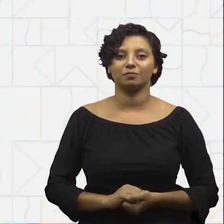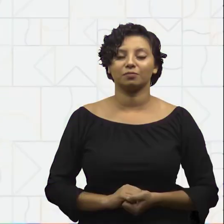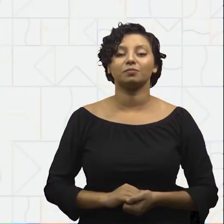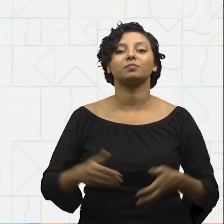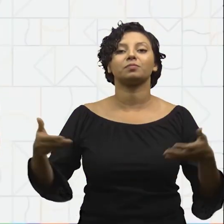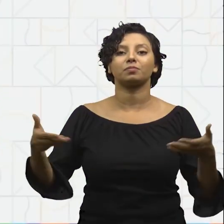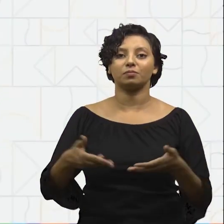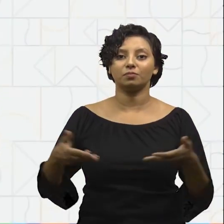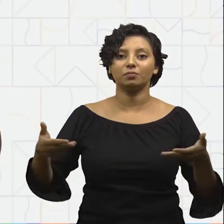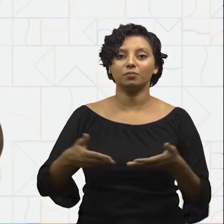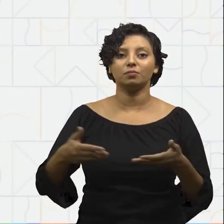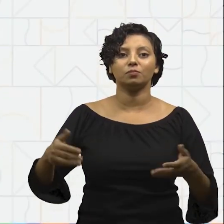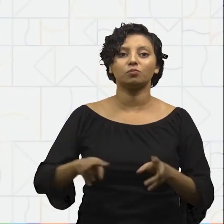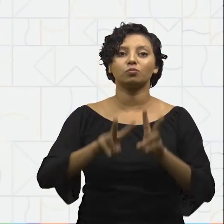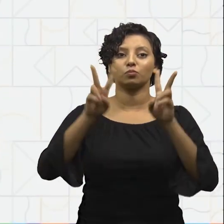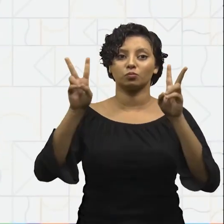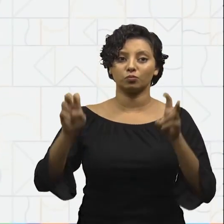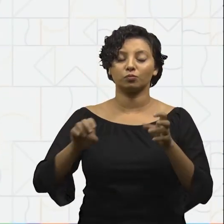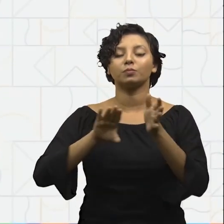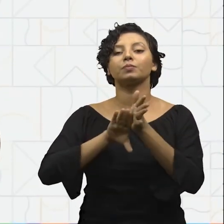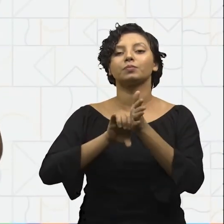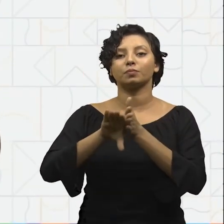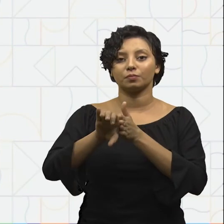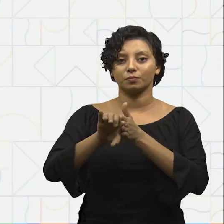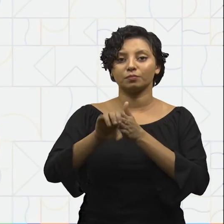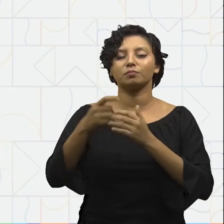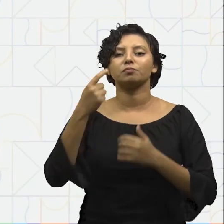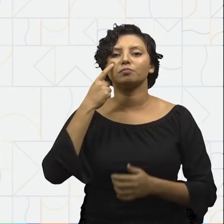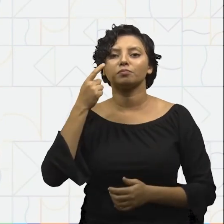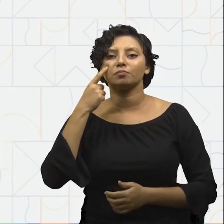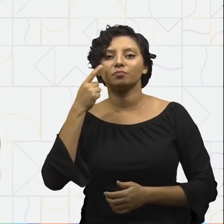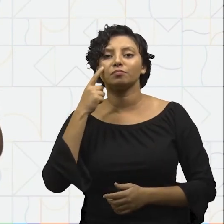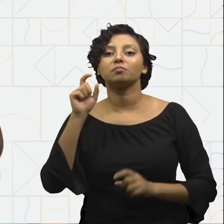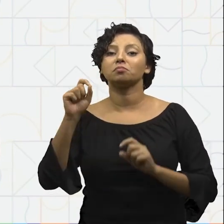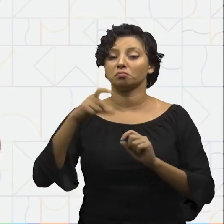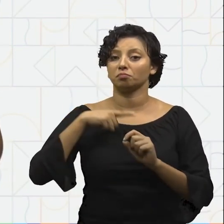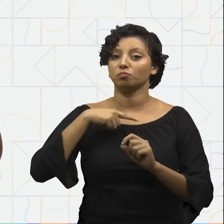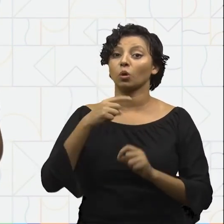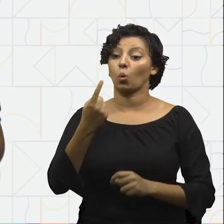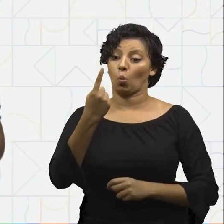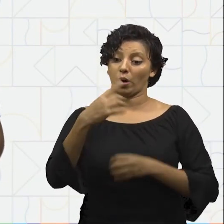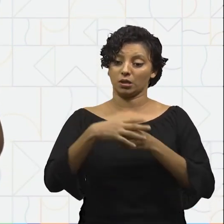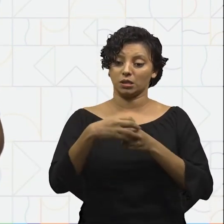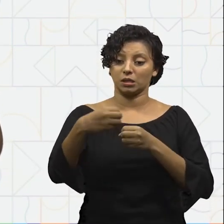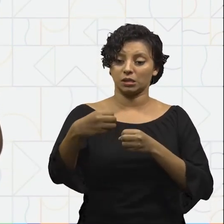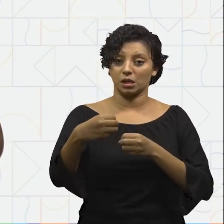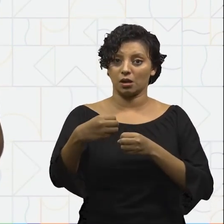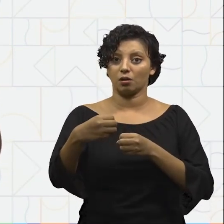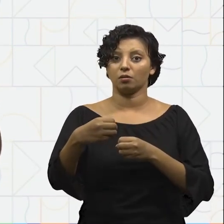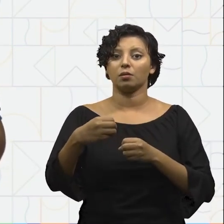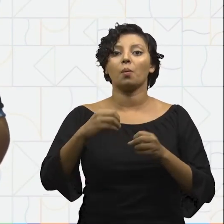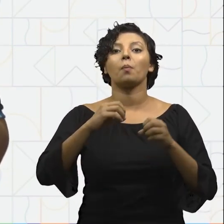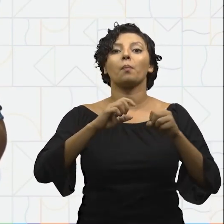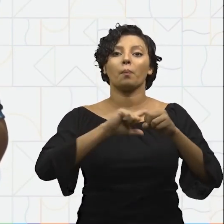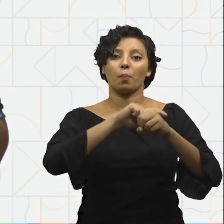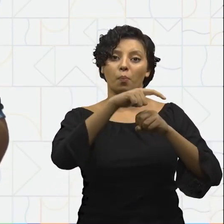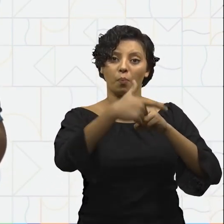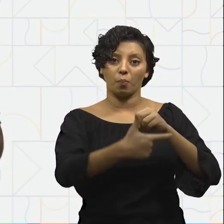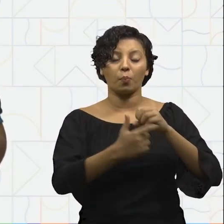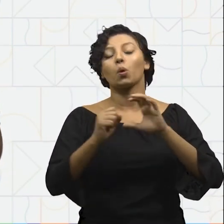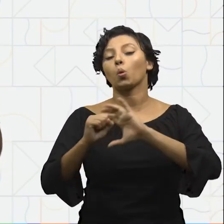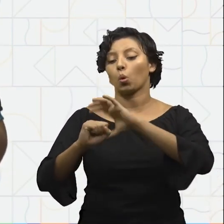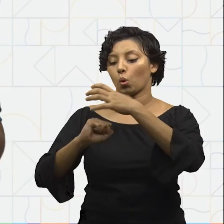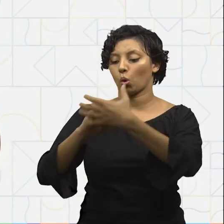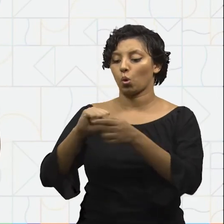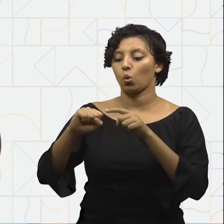Hoje, conhecemos sobre as bactérias. Vimos que elas são seres unicelulares, procariontes, que vivem